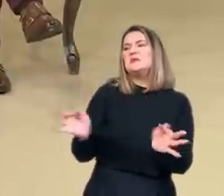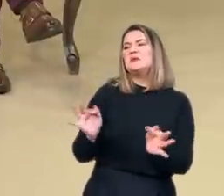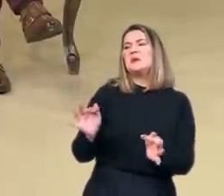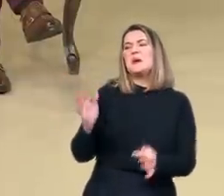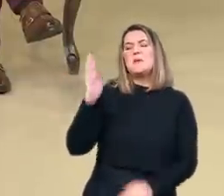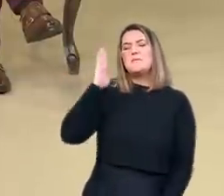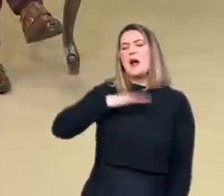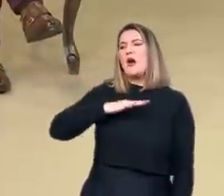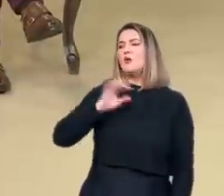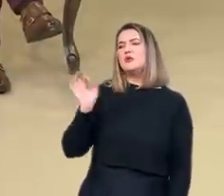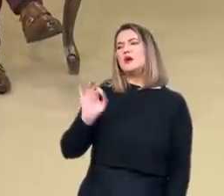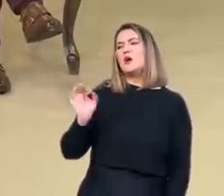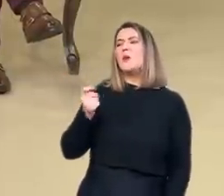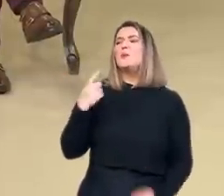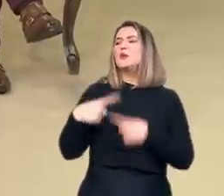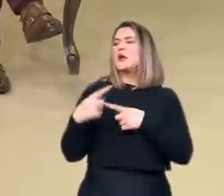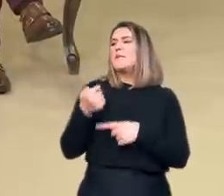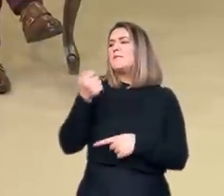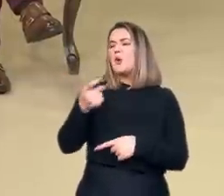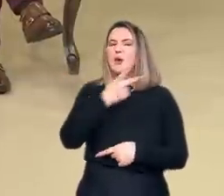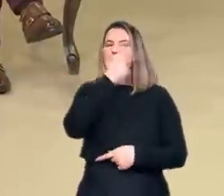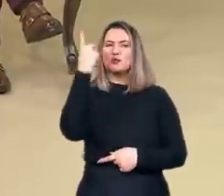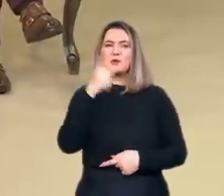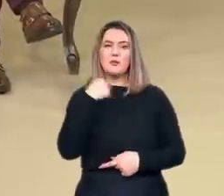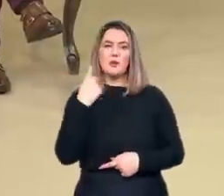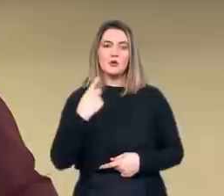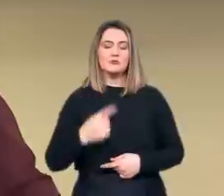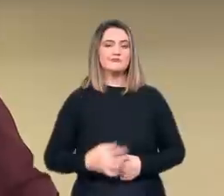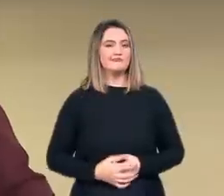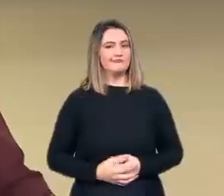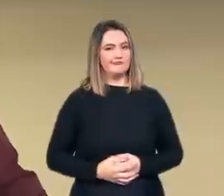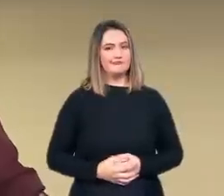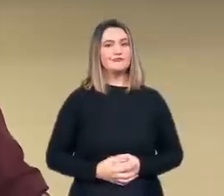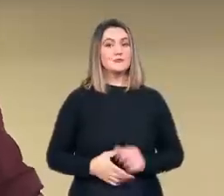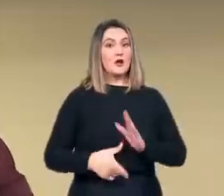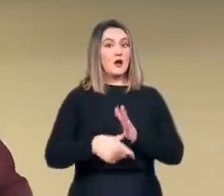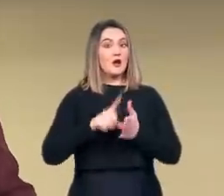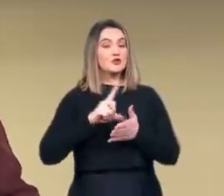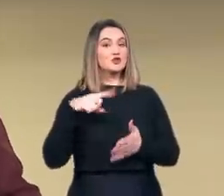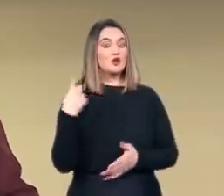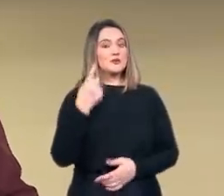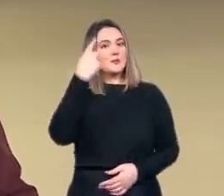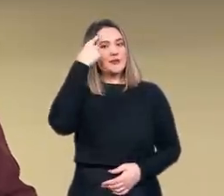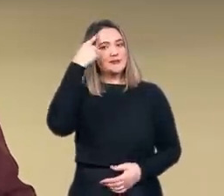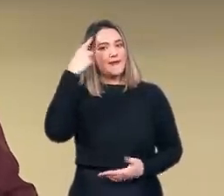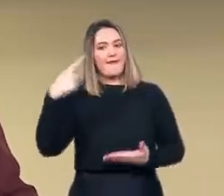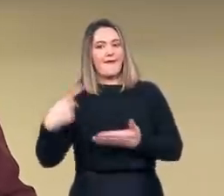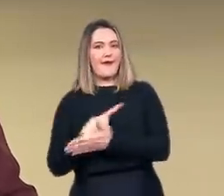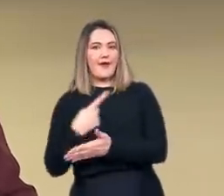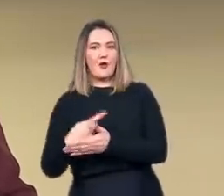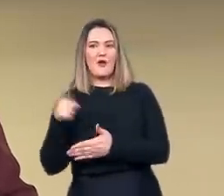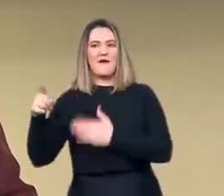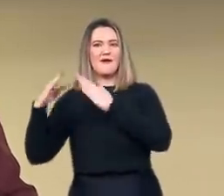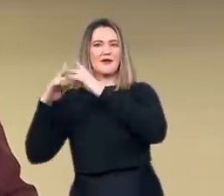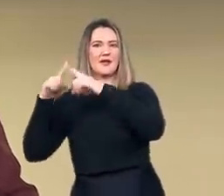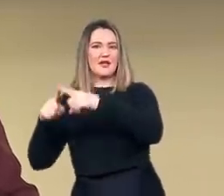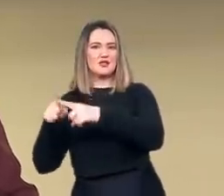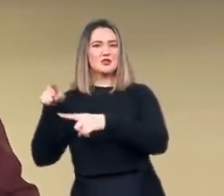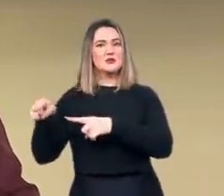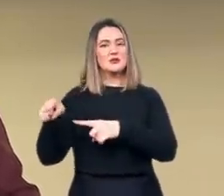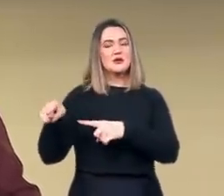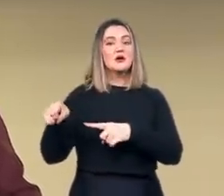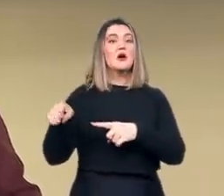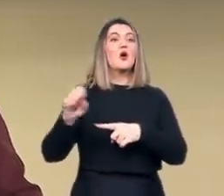tão cruel, porque afinal de contas pouca gente morreu. E lembre-se, antes de ser apenas um erro dessa ou